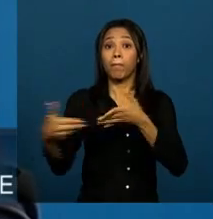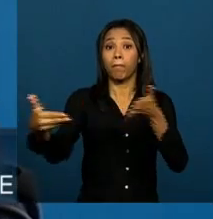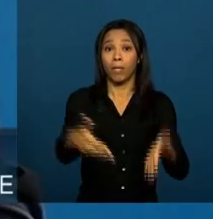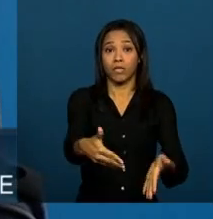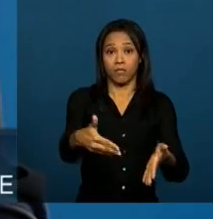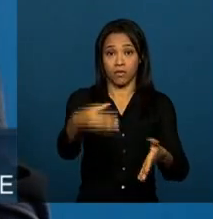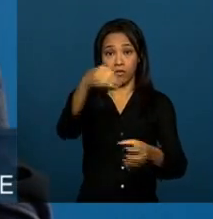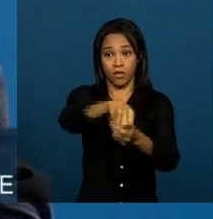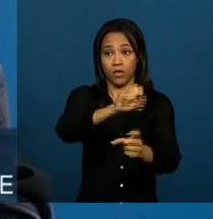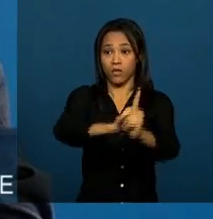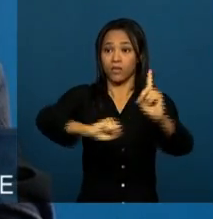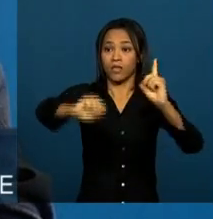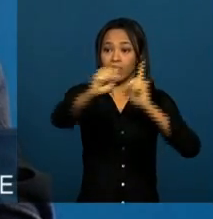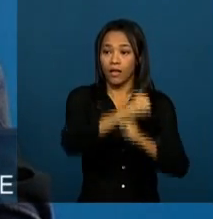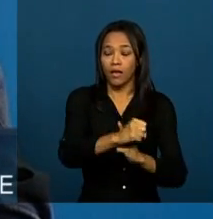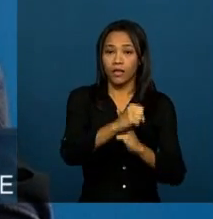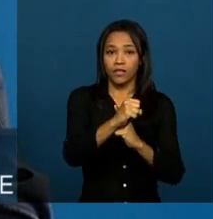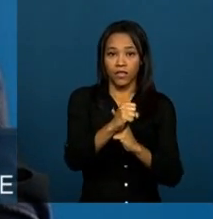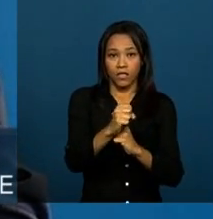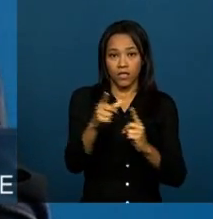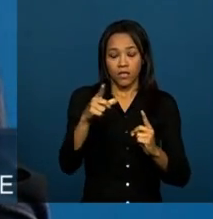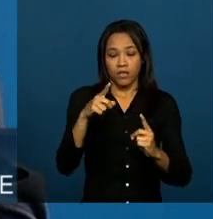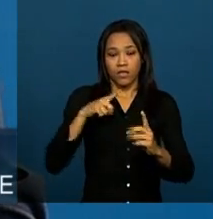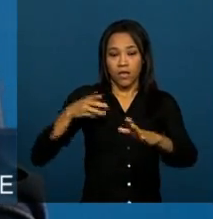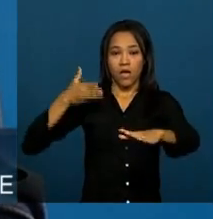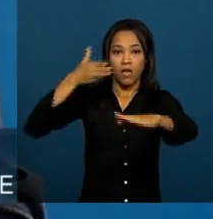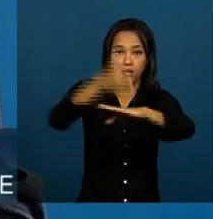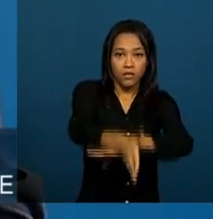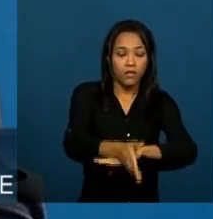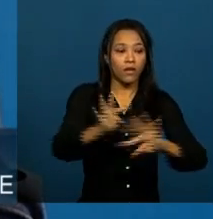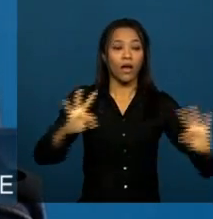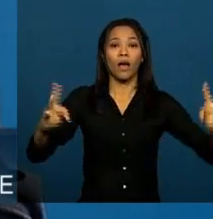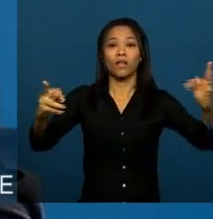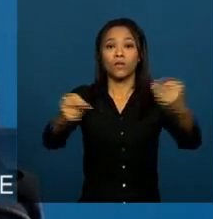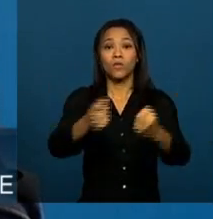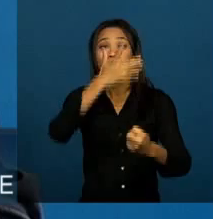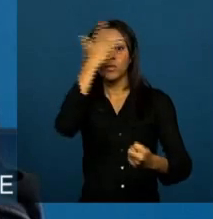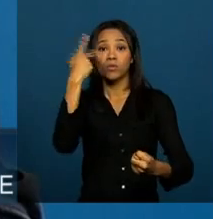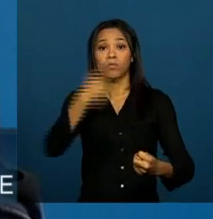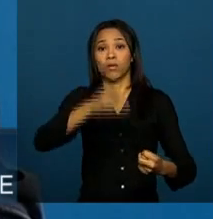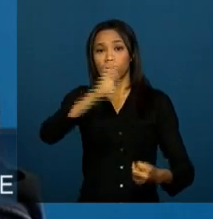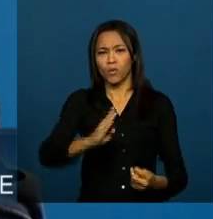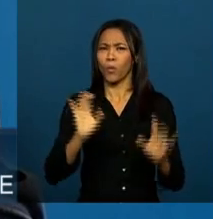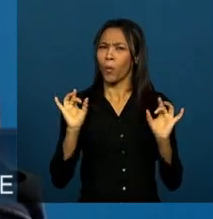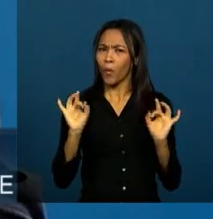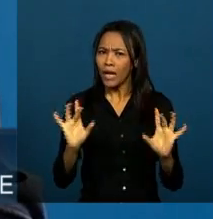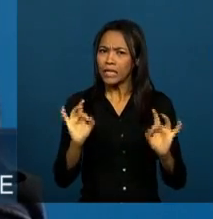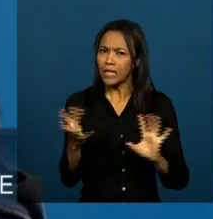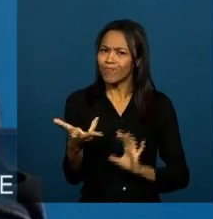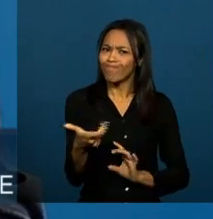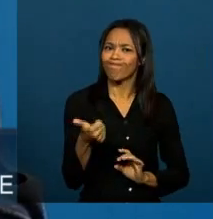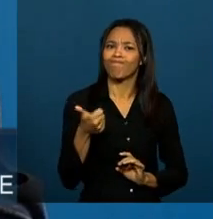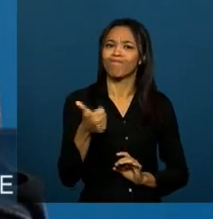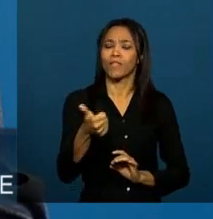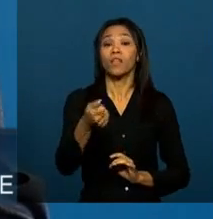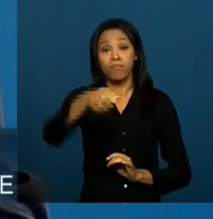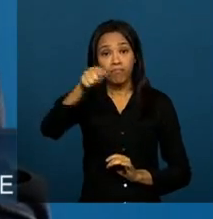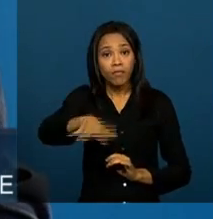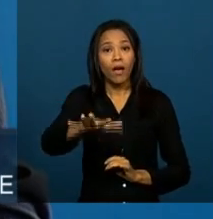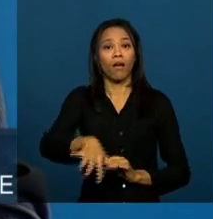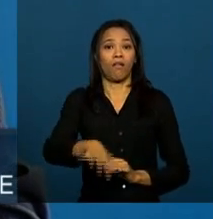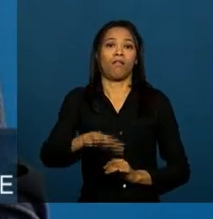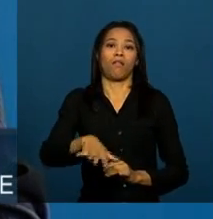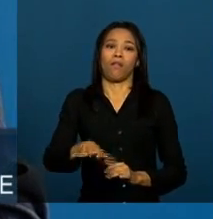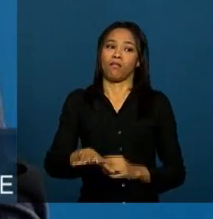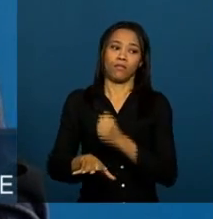sociedade seja acessível a todos os brasileiros com qualidade e com um custo razoável, acessível